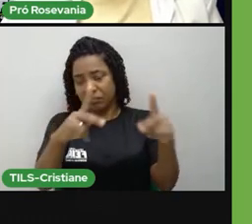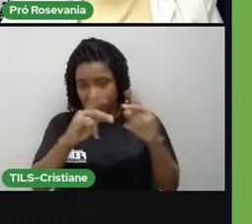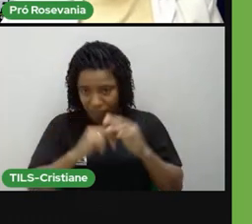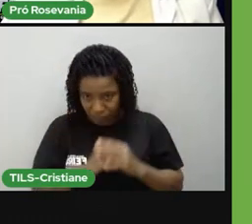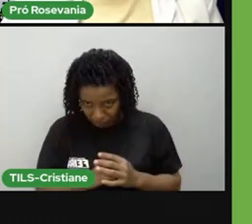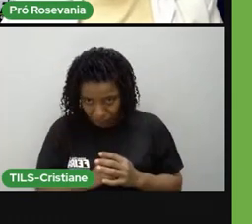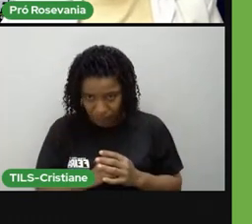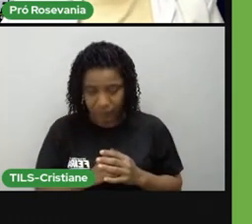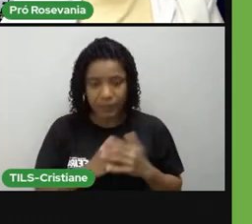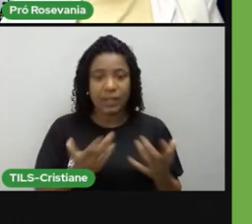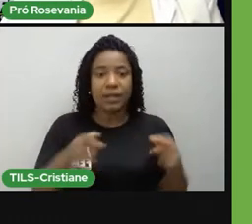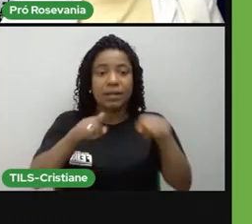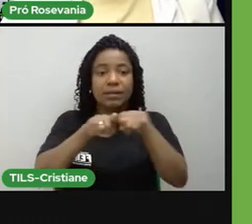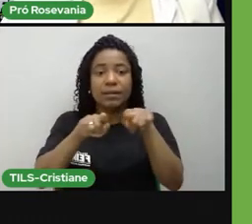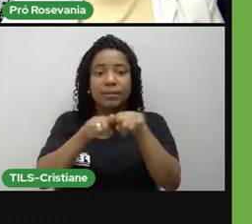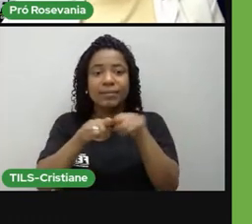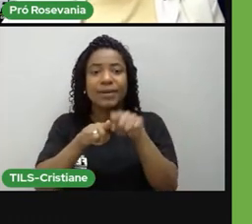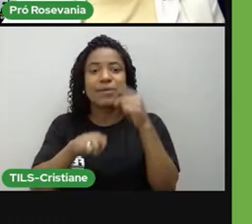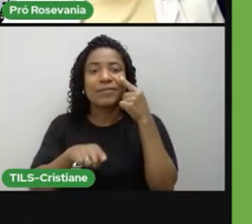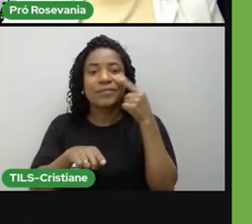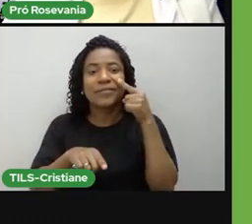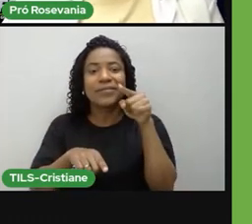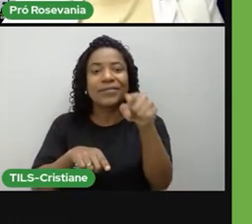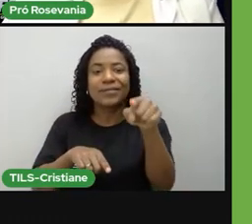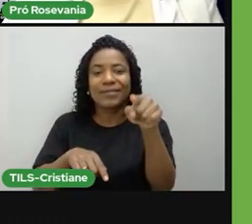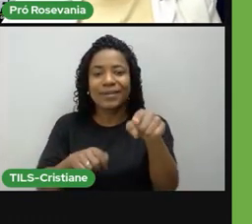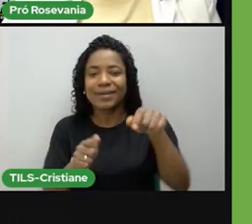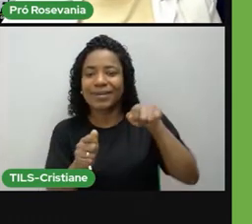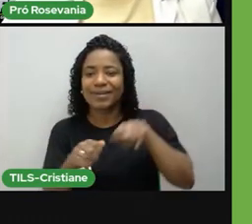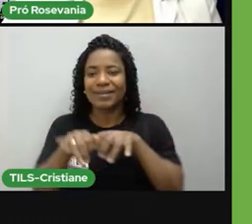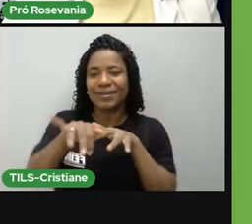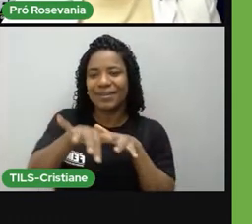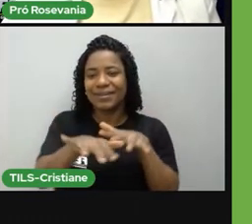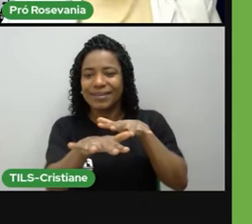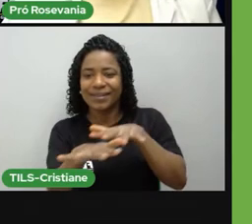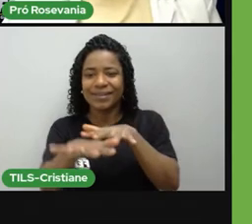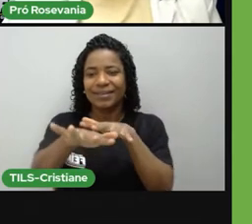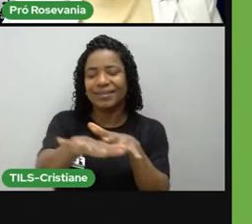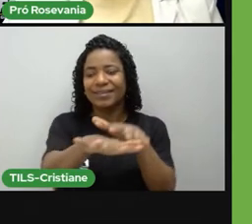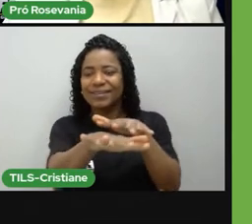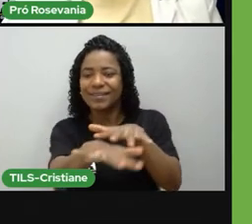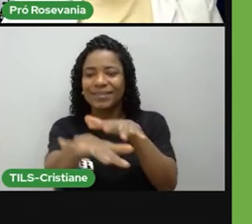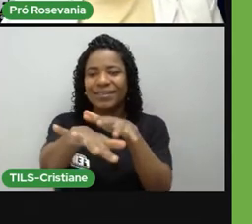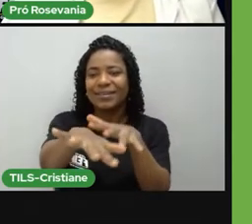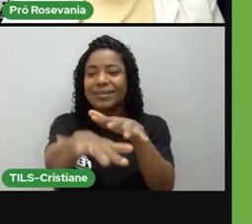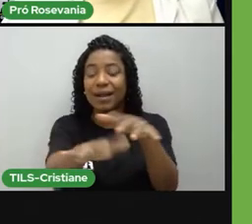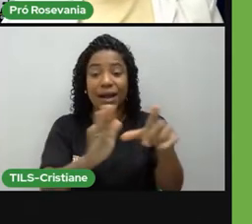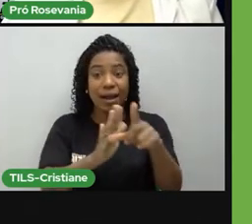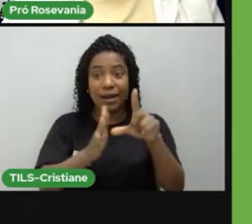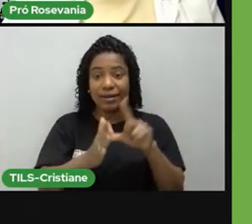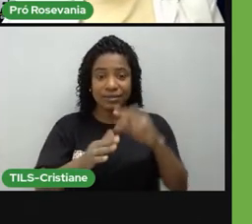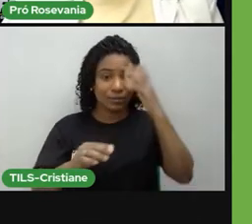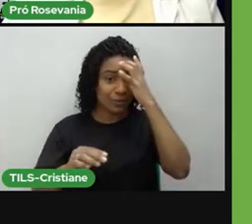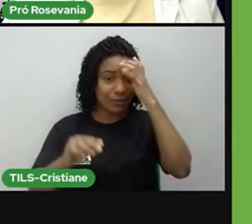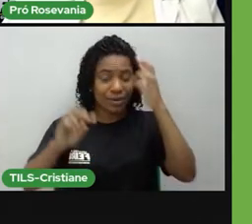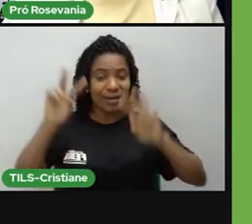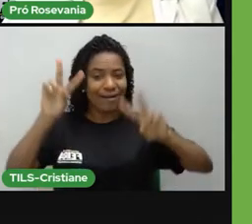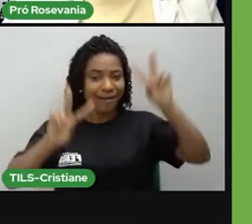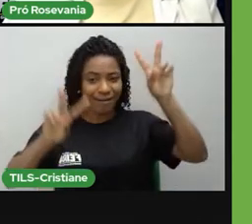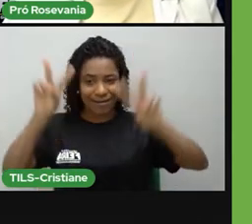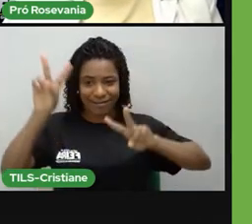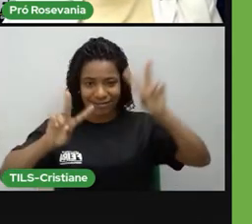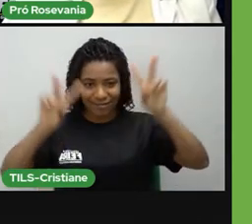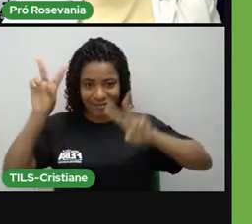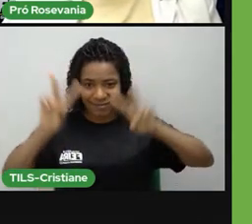desfiles, normalmente esses eventos, eles antecedem o período do carnaval, e é uma beleza